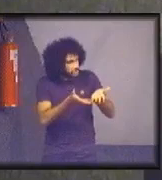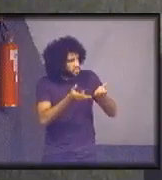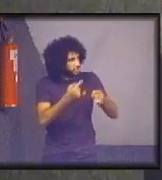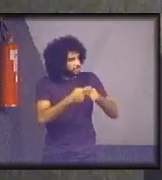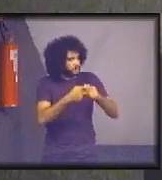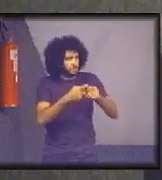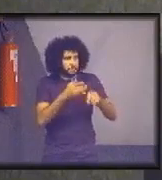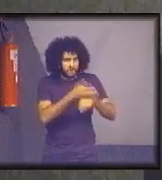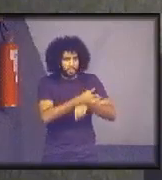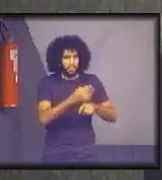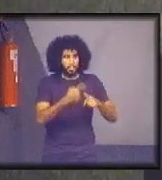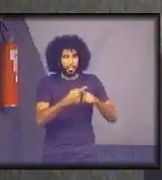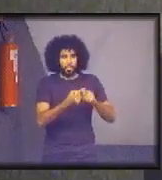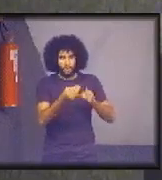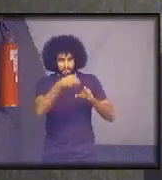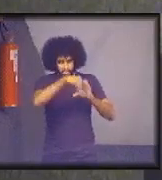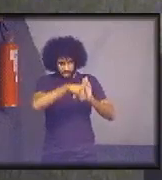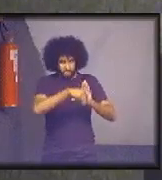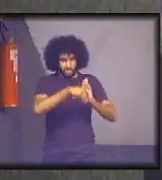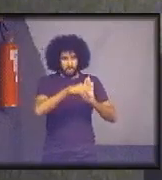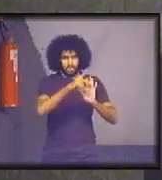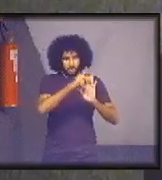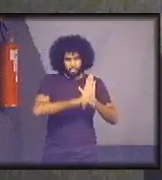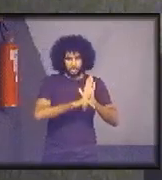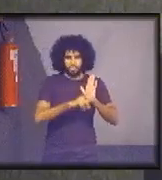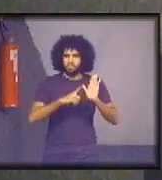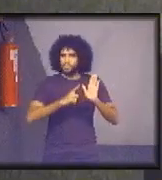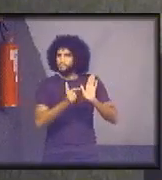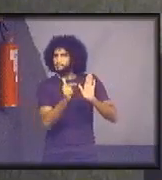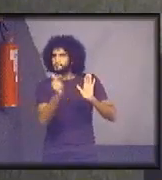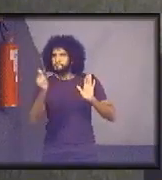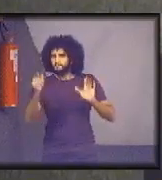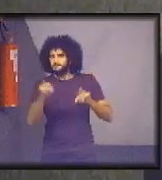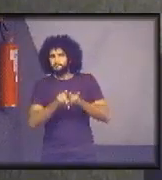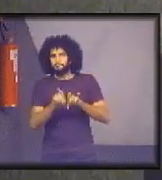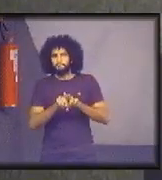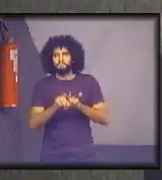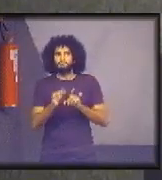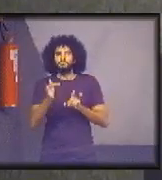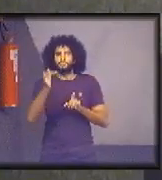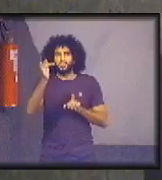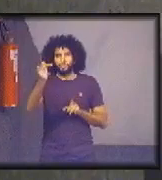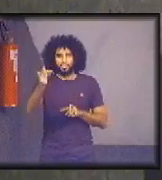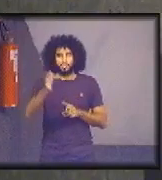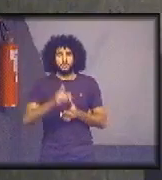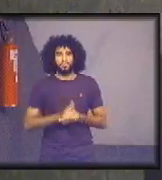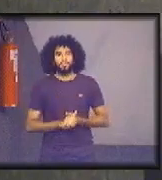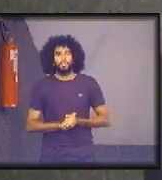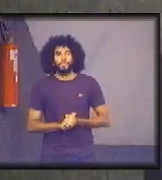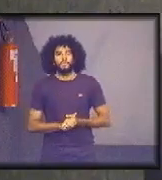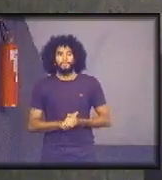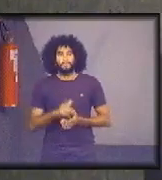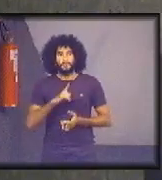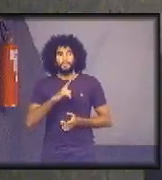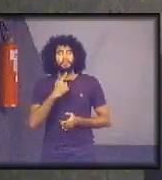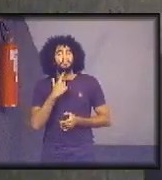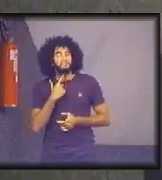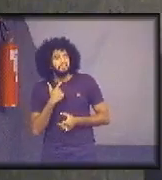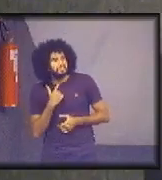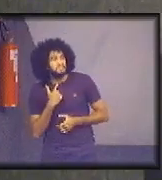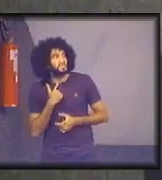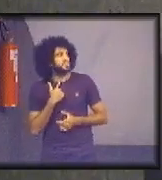desse projeto, com certeza, outros virão e com essa motivação vai trazer essa vontade de